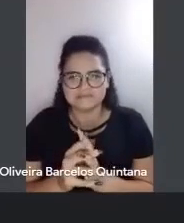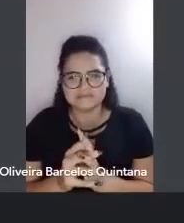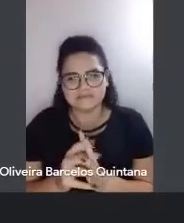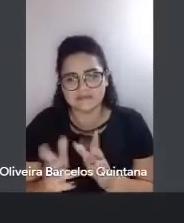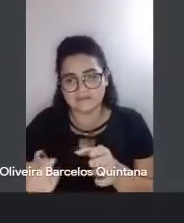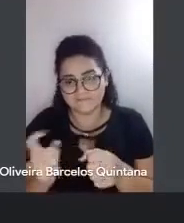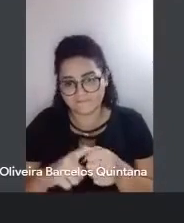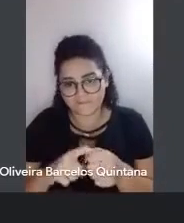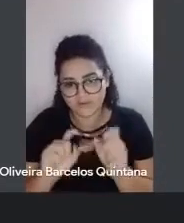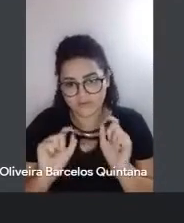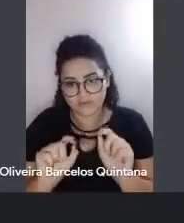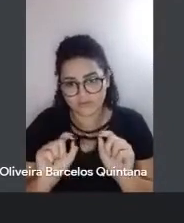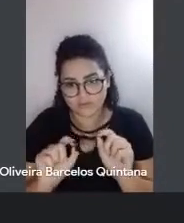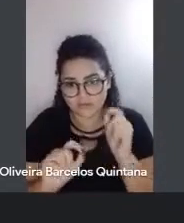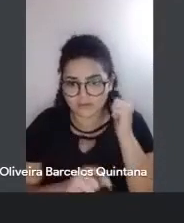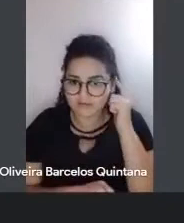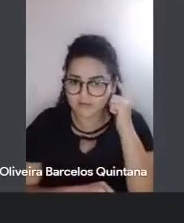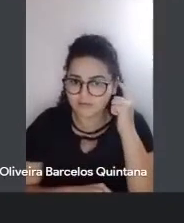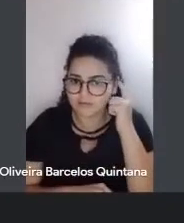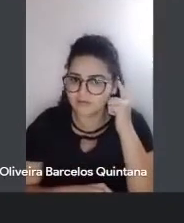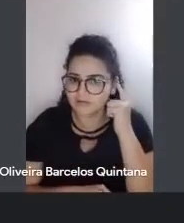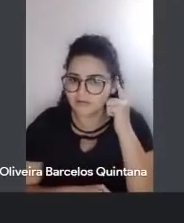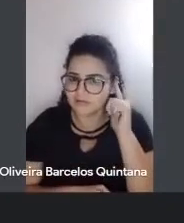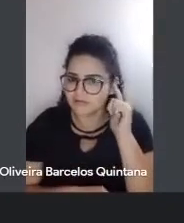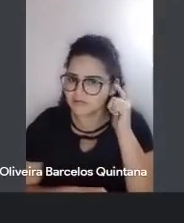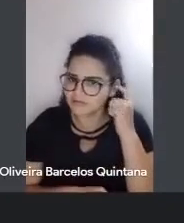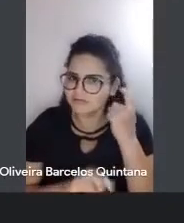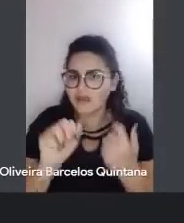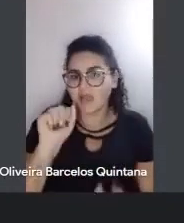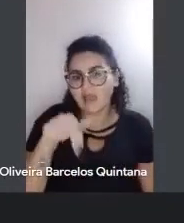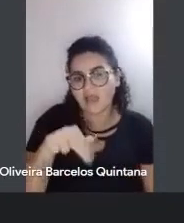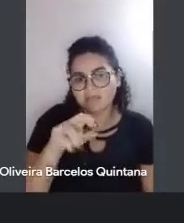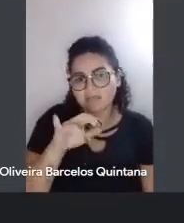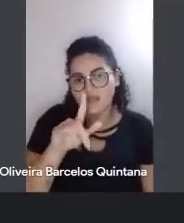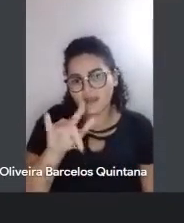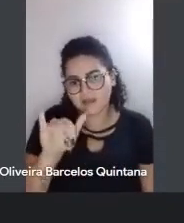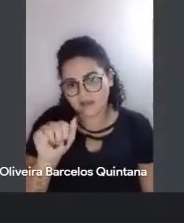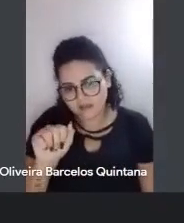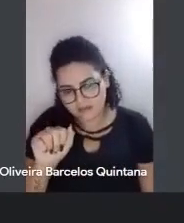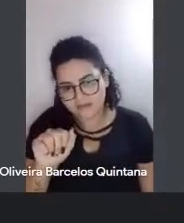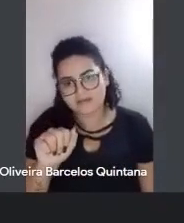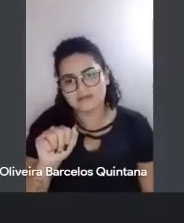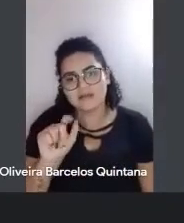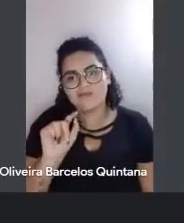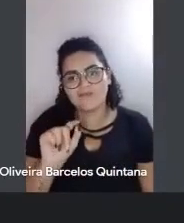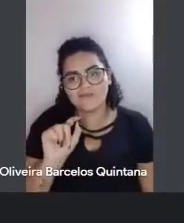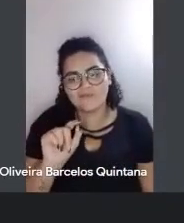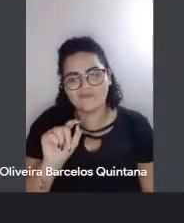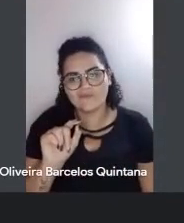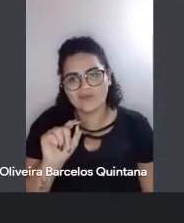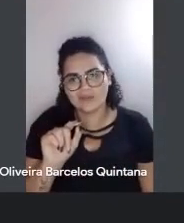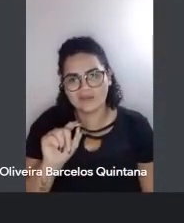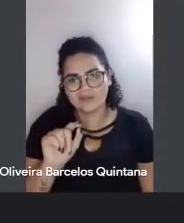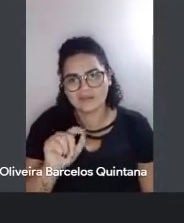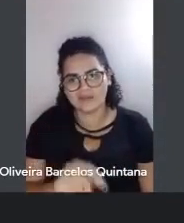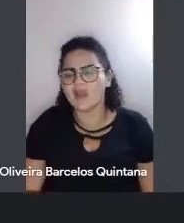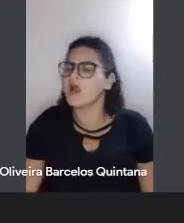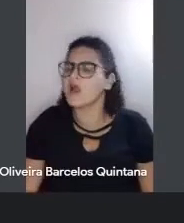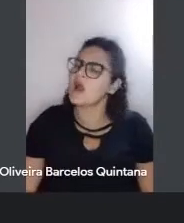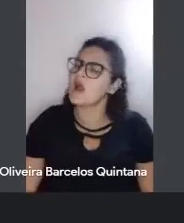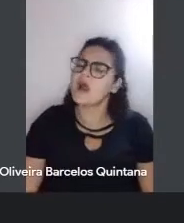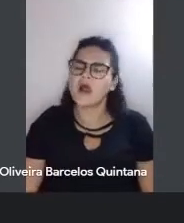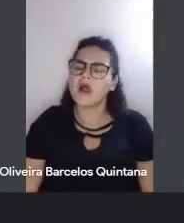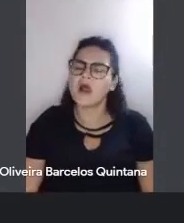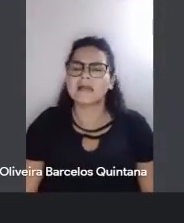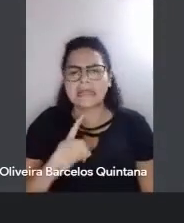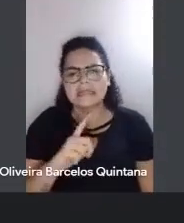a questão do trecho que a Anélia leu, logo que ela leu assim, falando assim, ah, mas tem uma planta